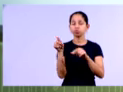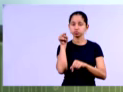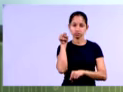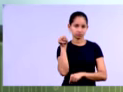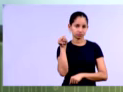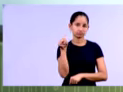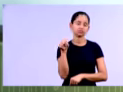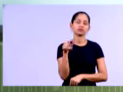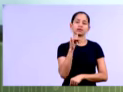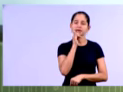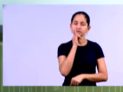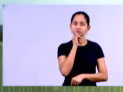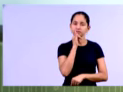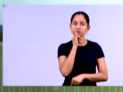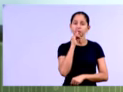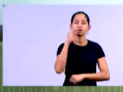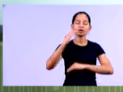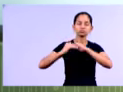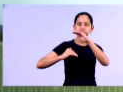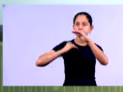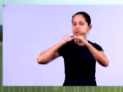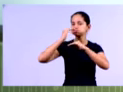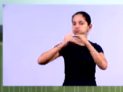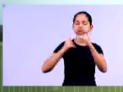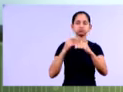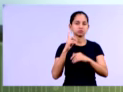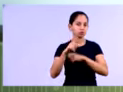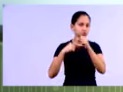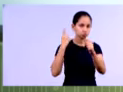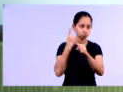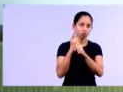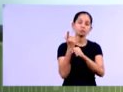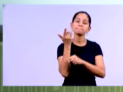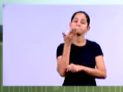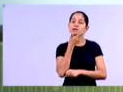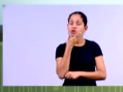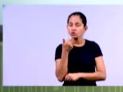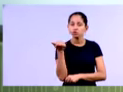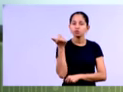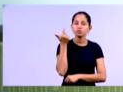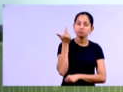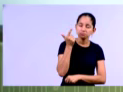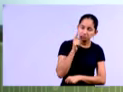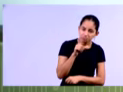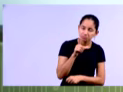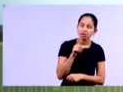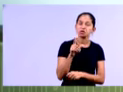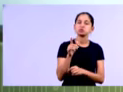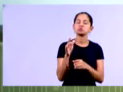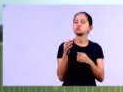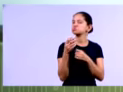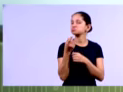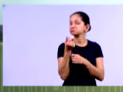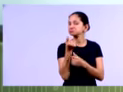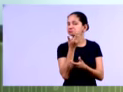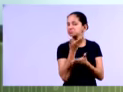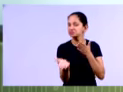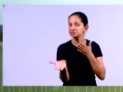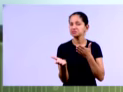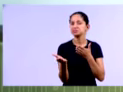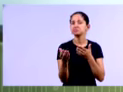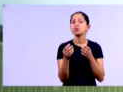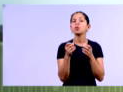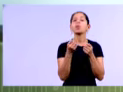ver agora, né, a evolução da conta, se ela cresceu, se ela diminuiu, né, então, o remédio, né,